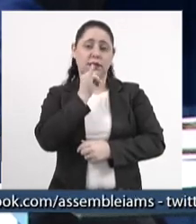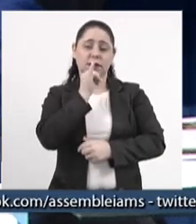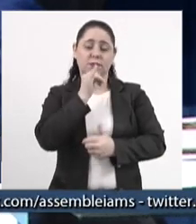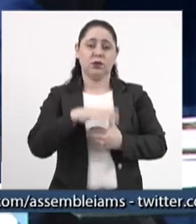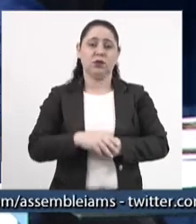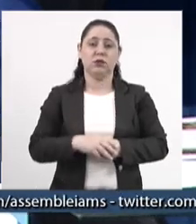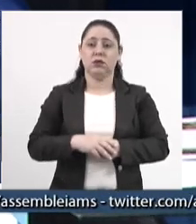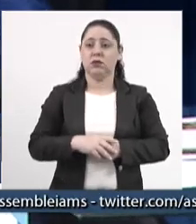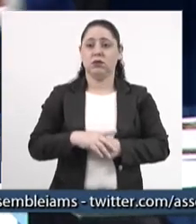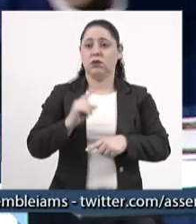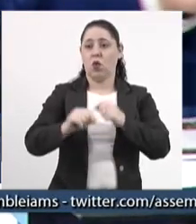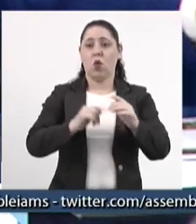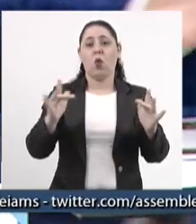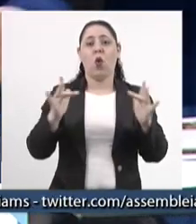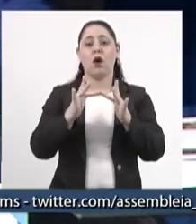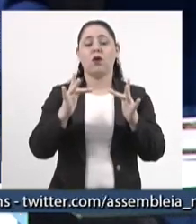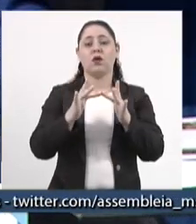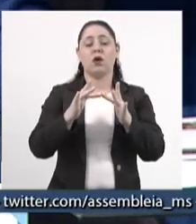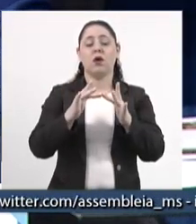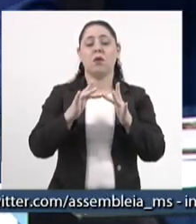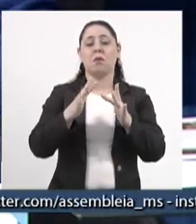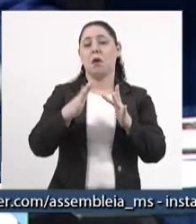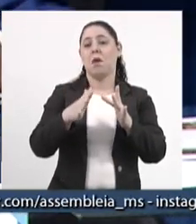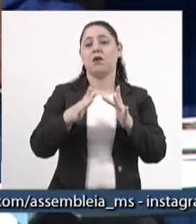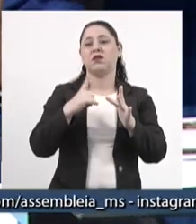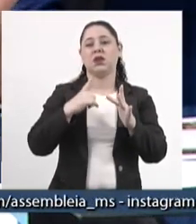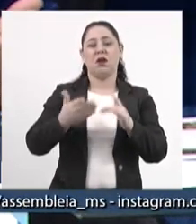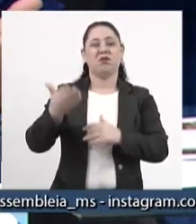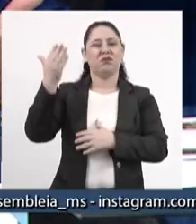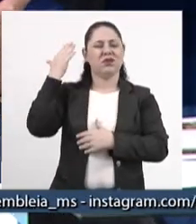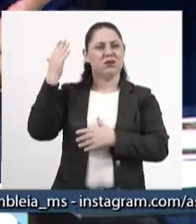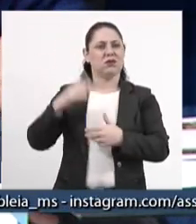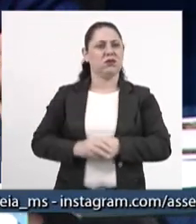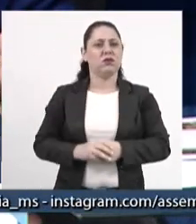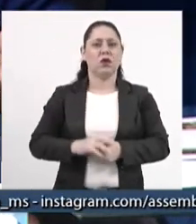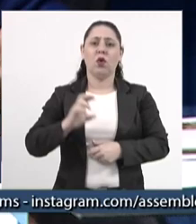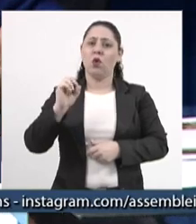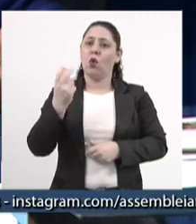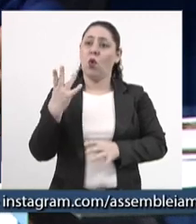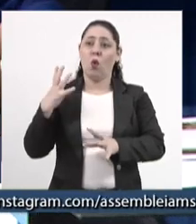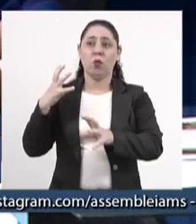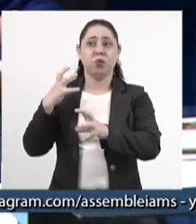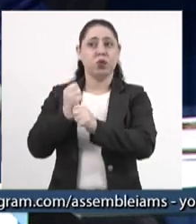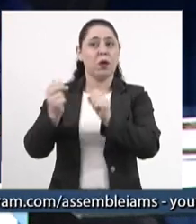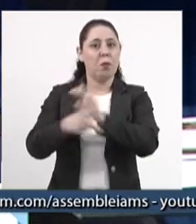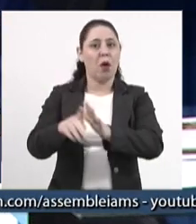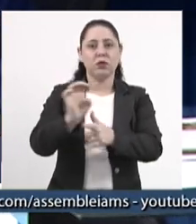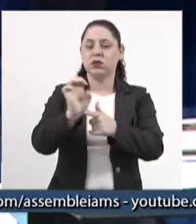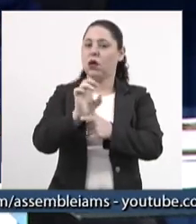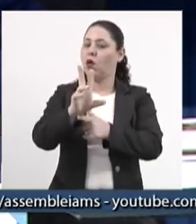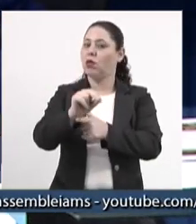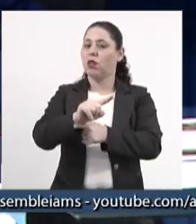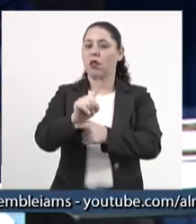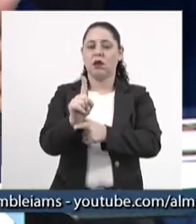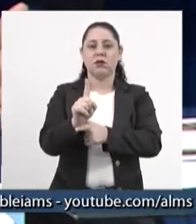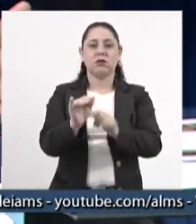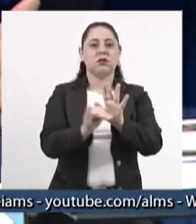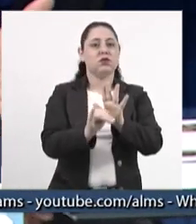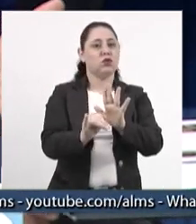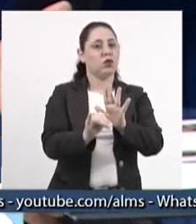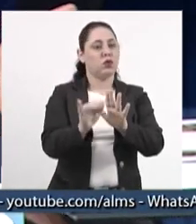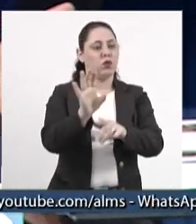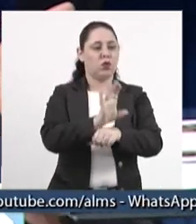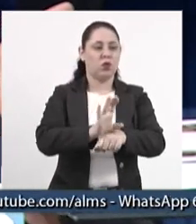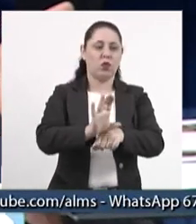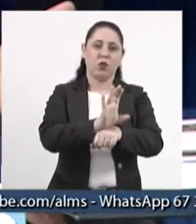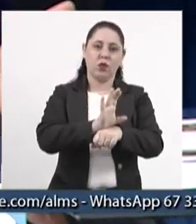você vai receber de acordo com a média do que você tinha. Ou a receita é sua ou não é sua. O modelo constitucional